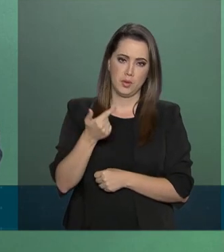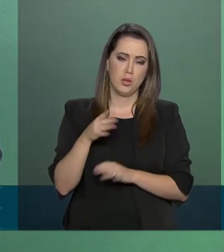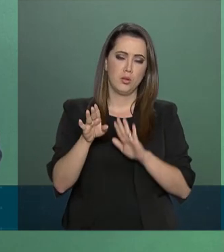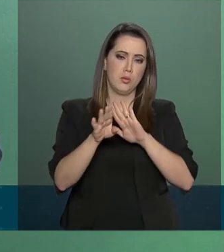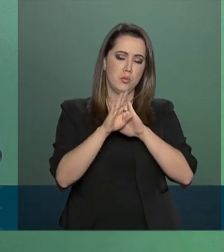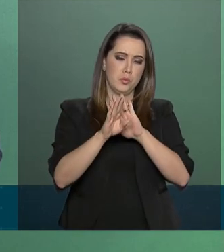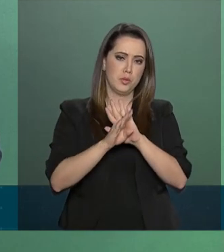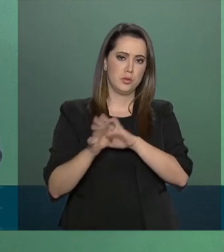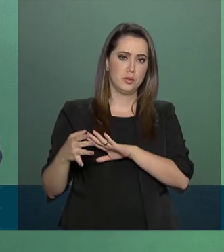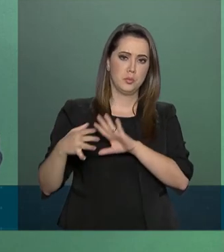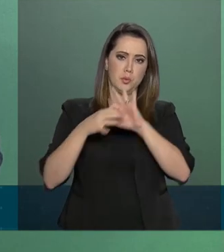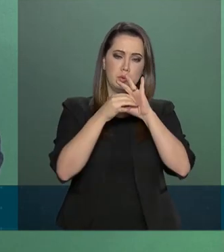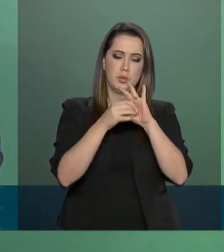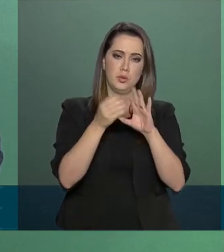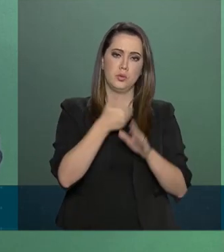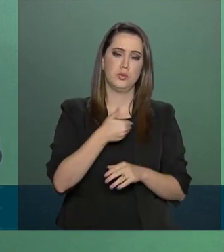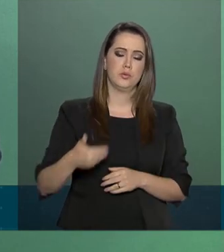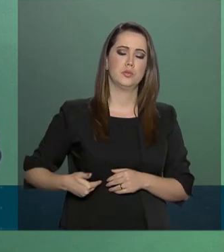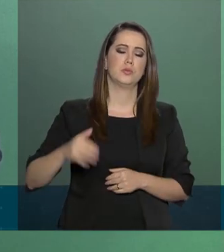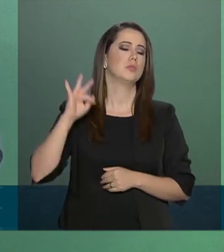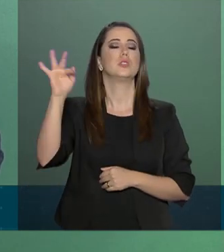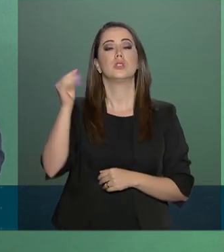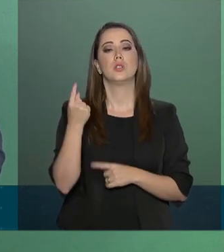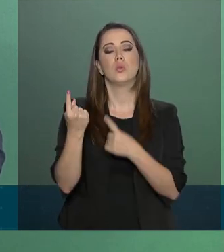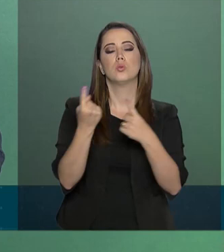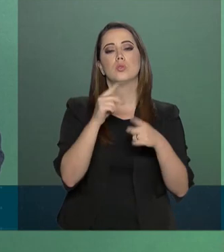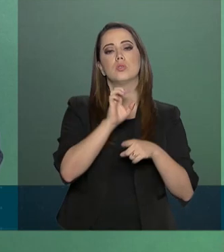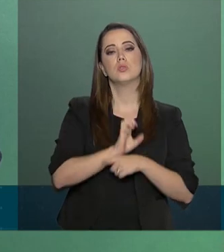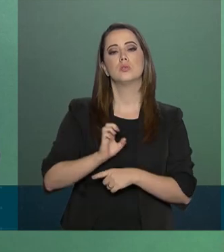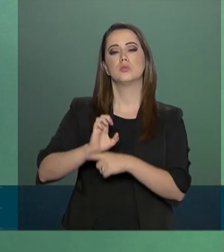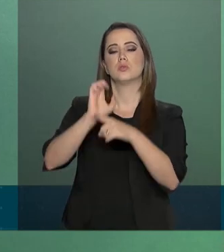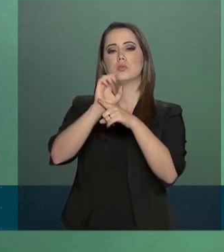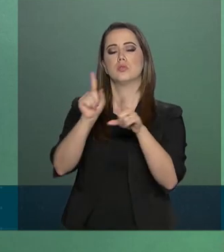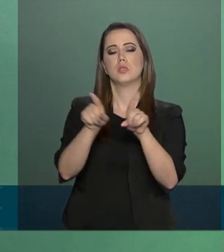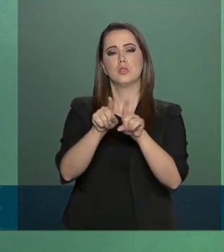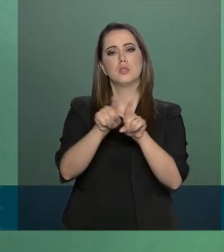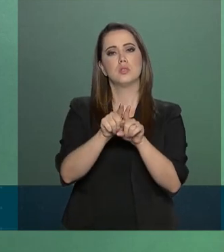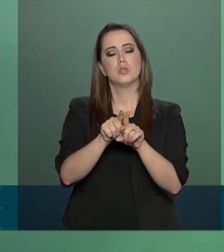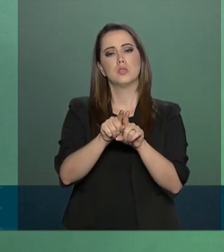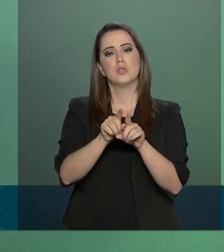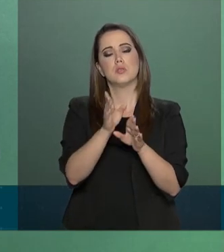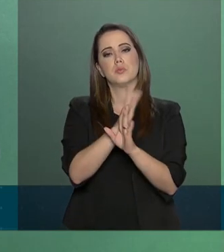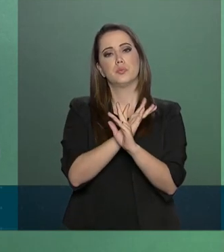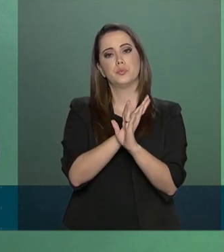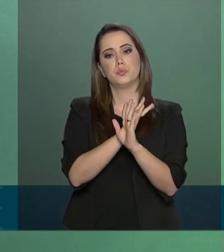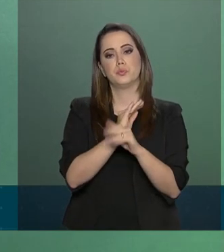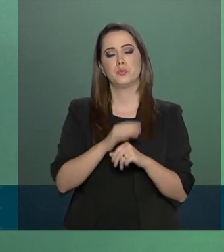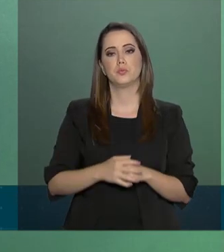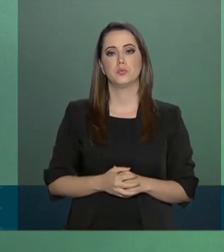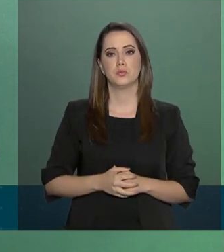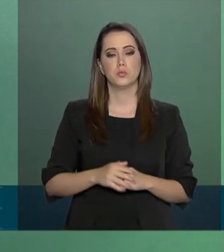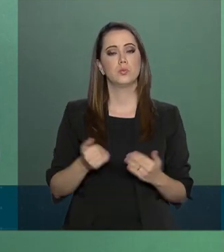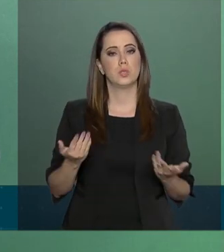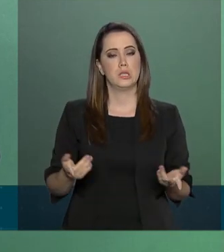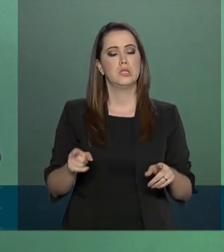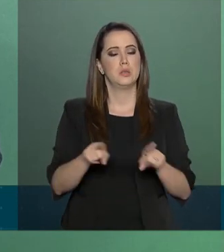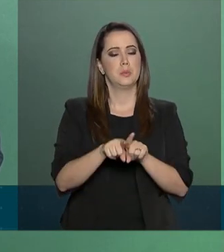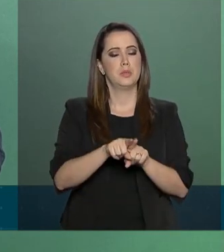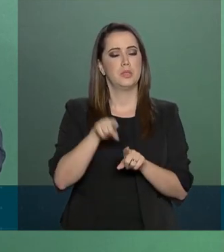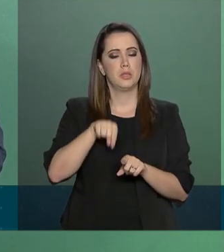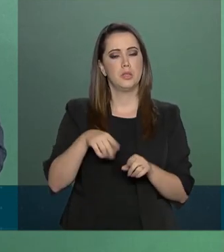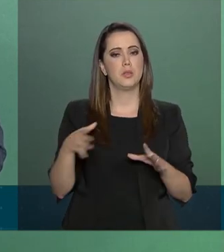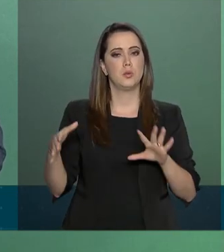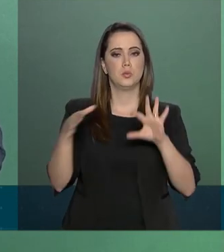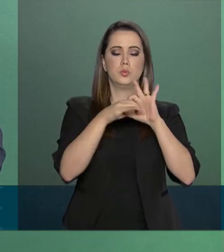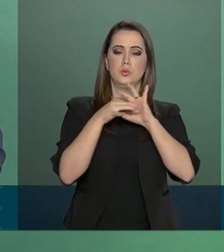a União, Estados e Municípios. E conta também com a